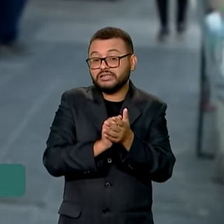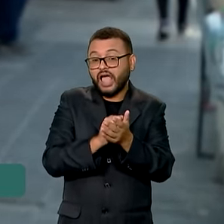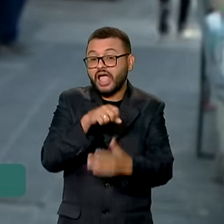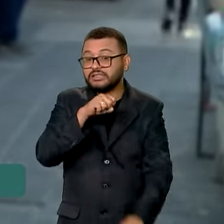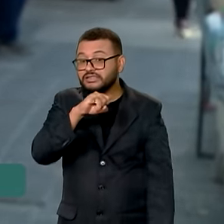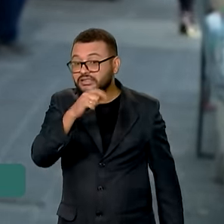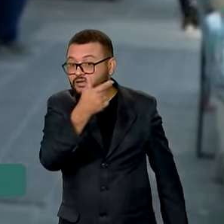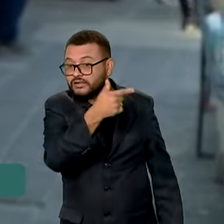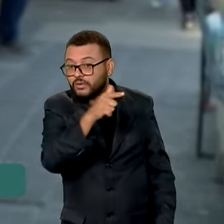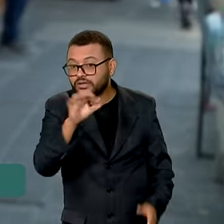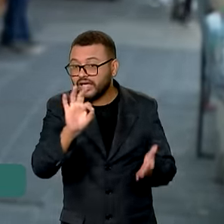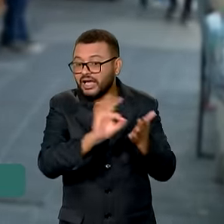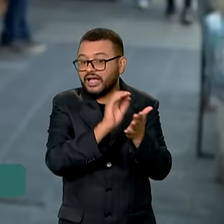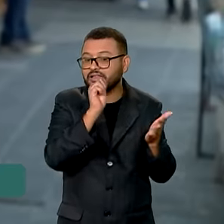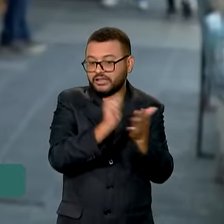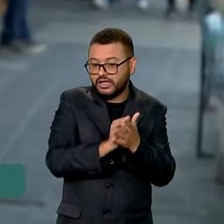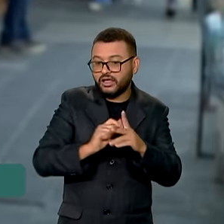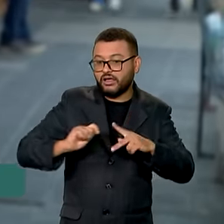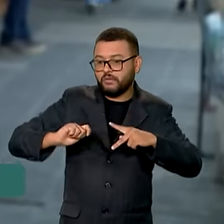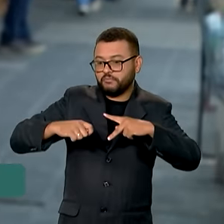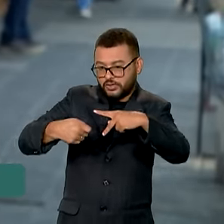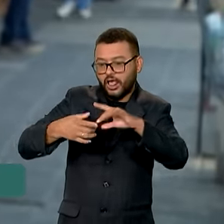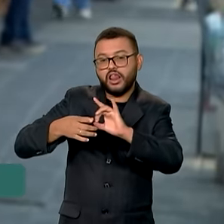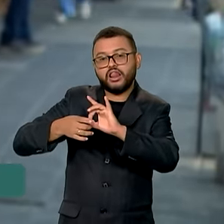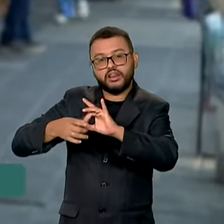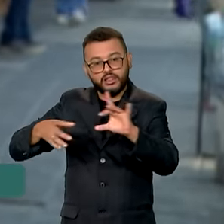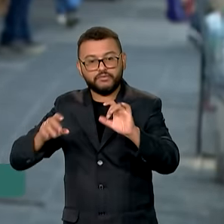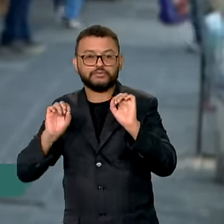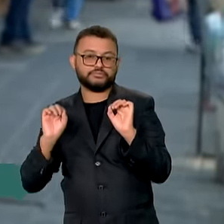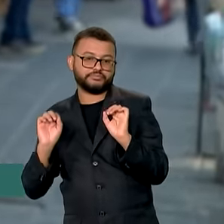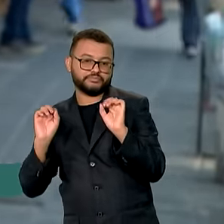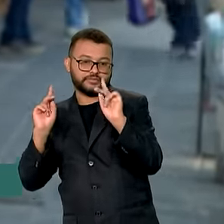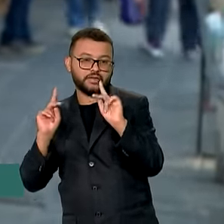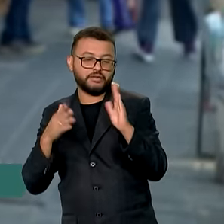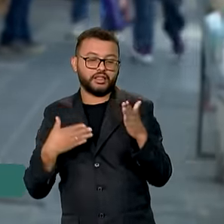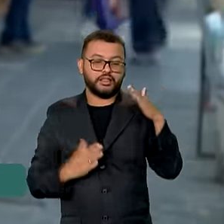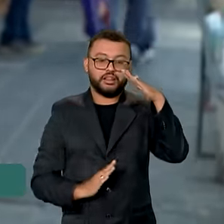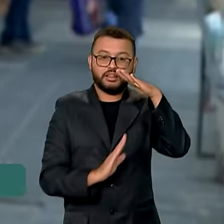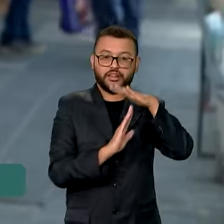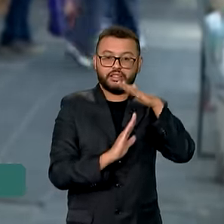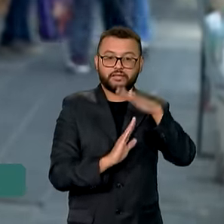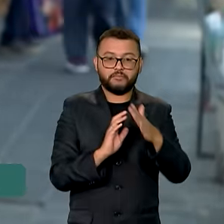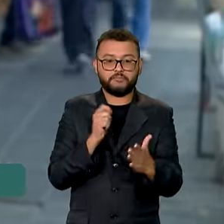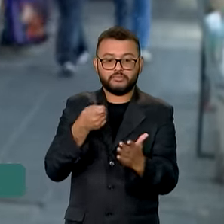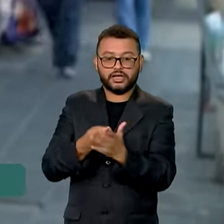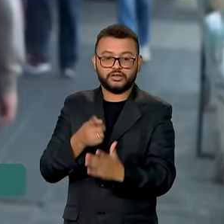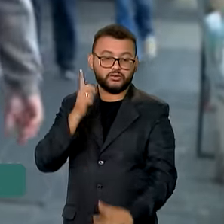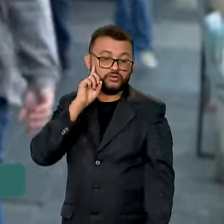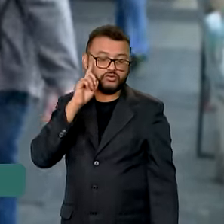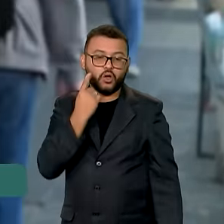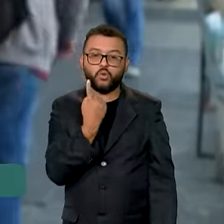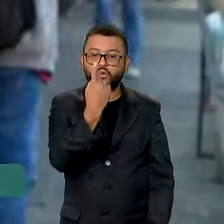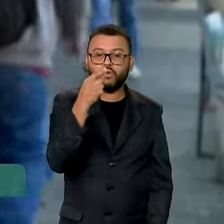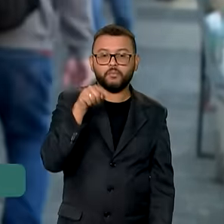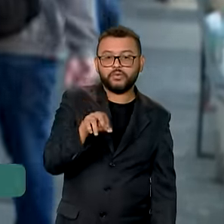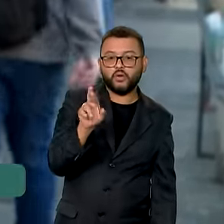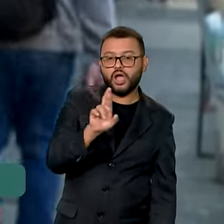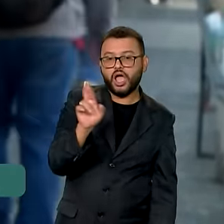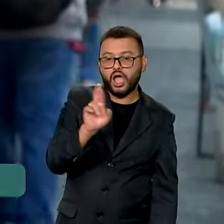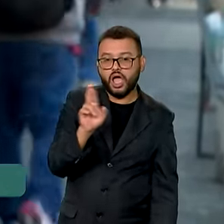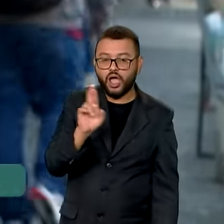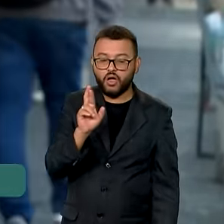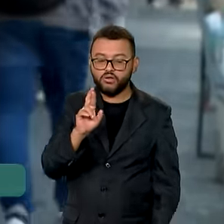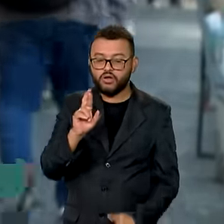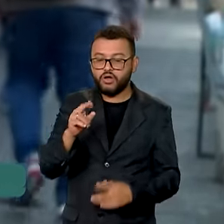não for feito, o PIX, ele continua liberado, mas com limite máximo por dia de R$.000,00 em